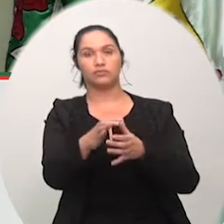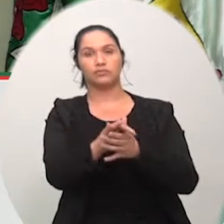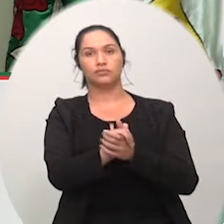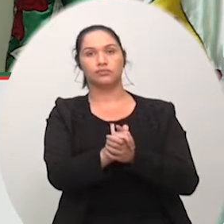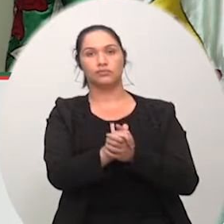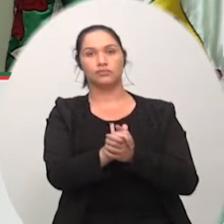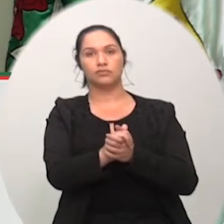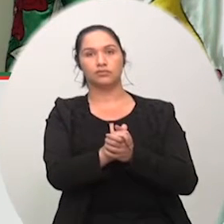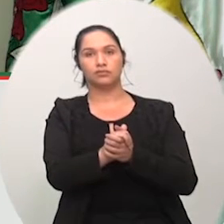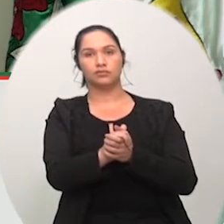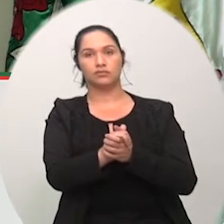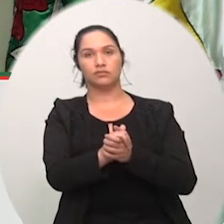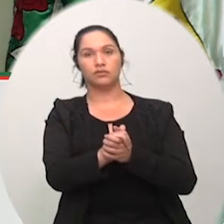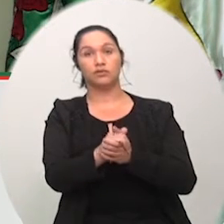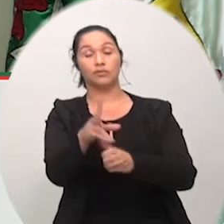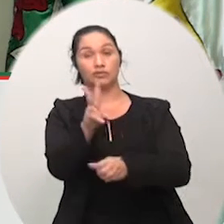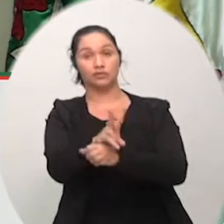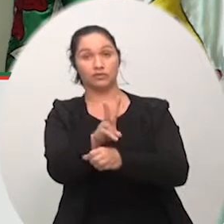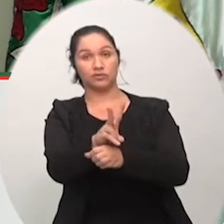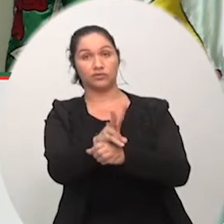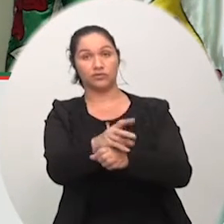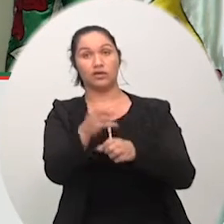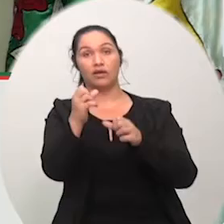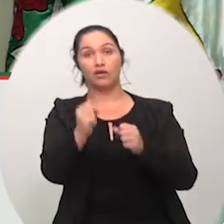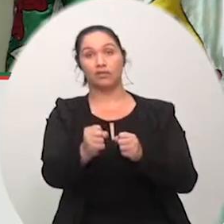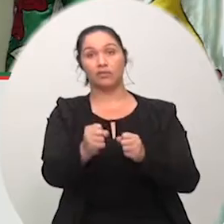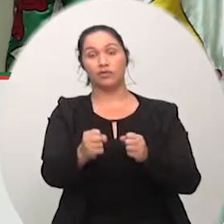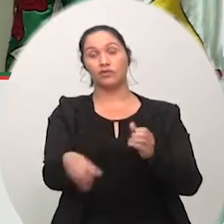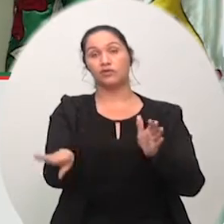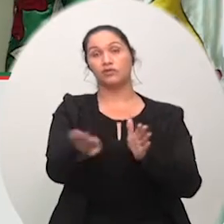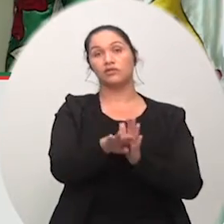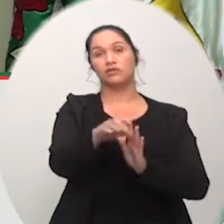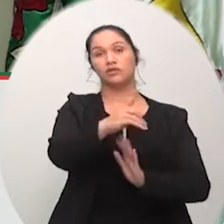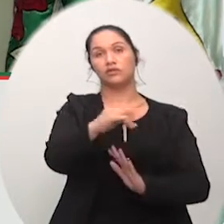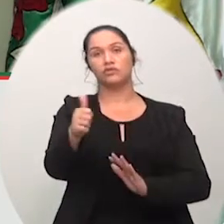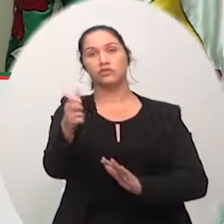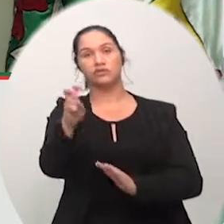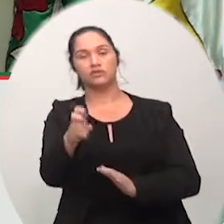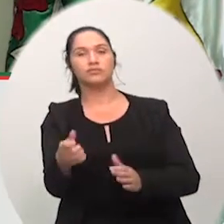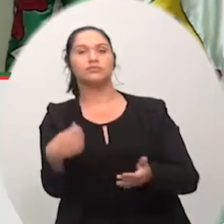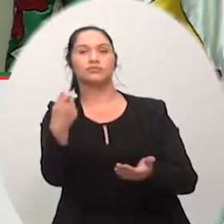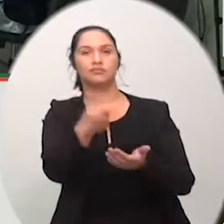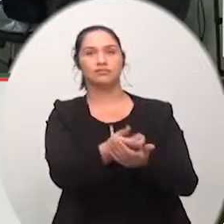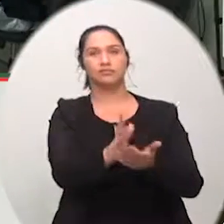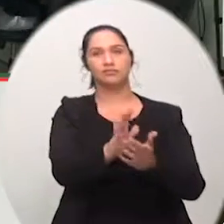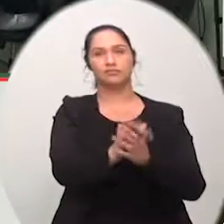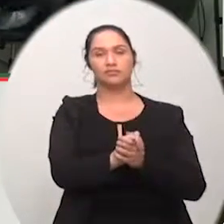12 de novembro para entregar para a comissão aí pode entregar para o senhor Valdeir que é assessor da nossa comissão obrigada